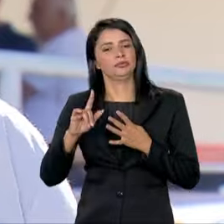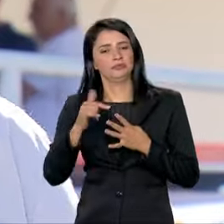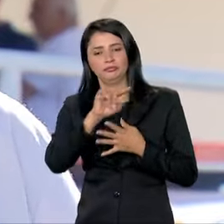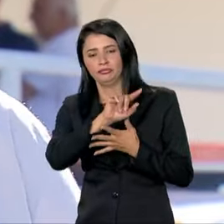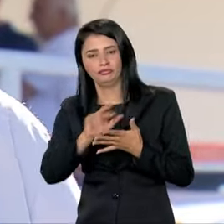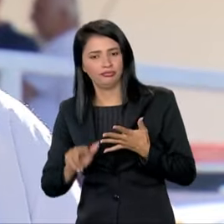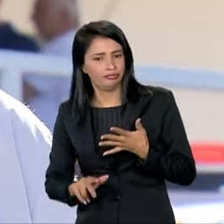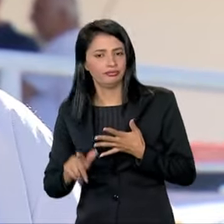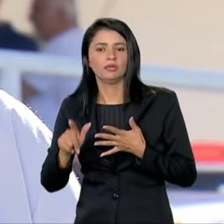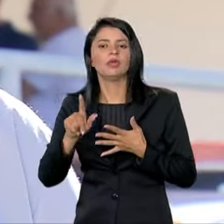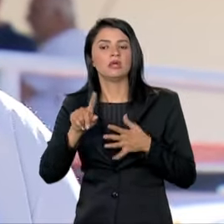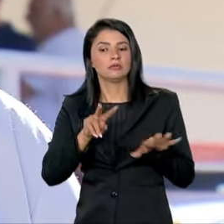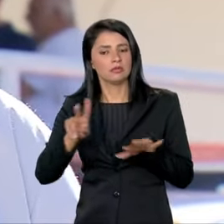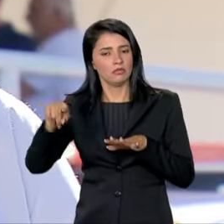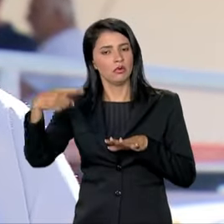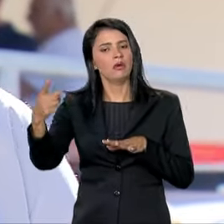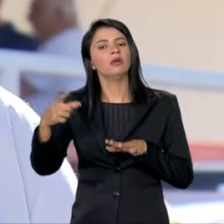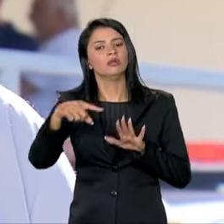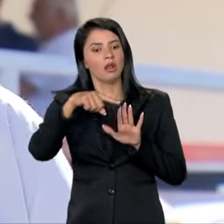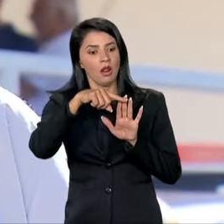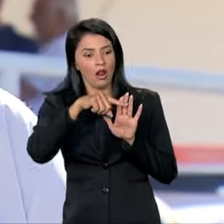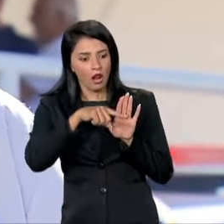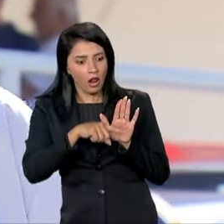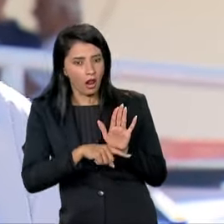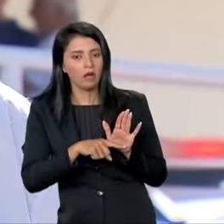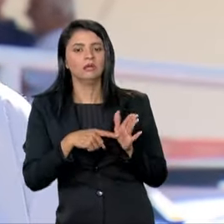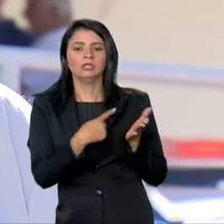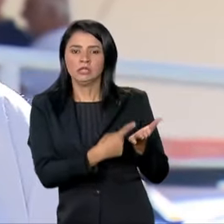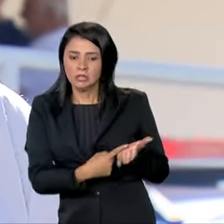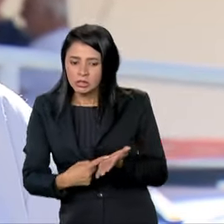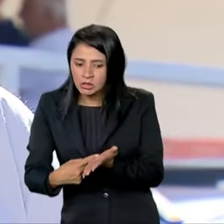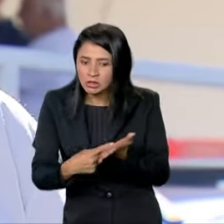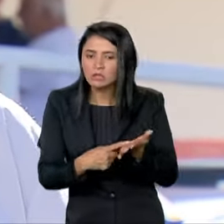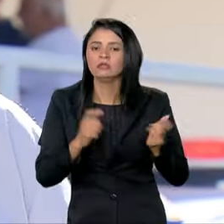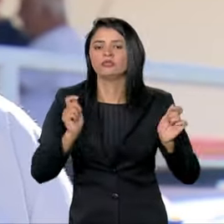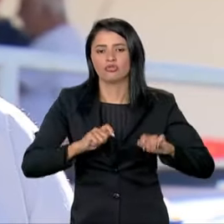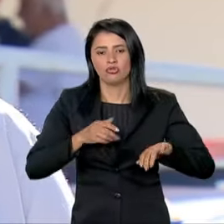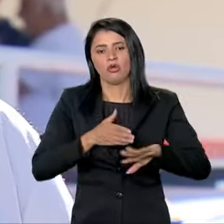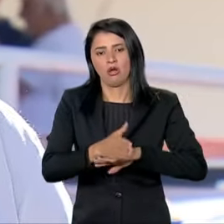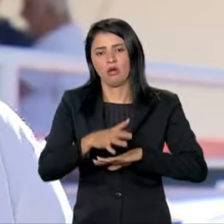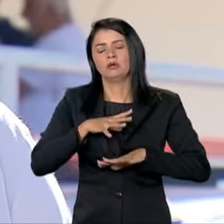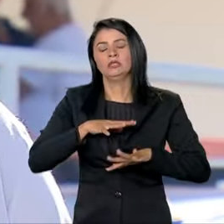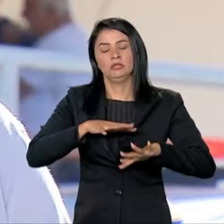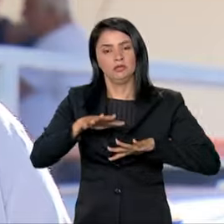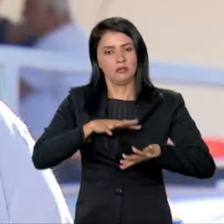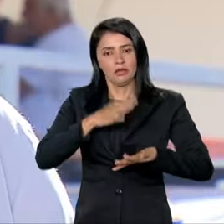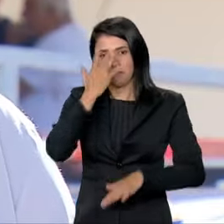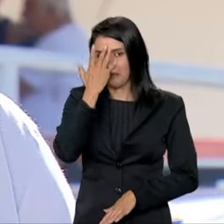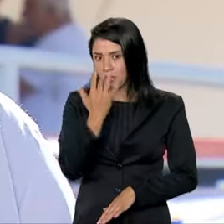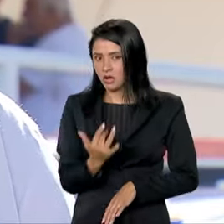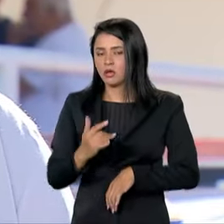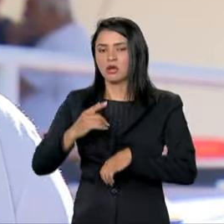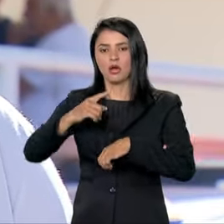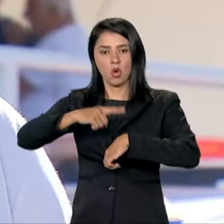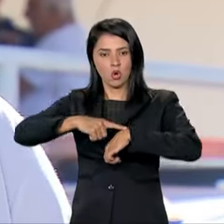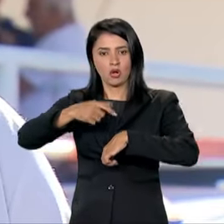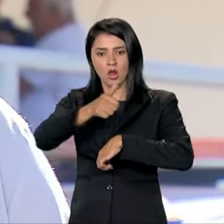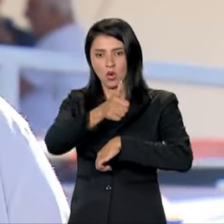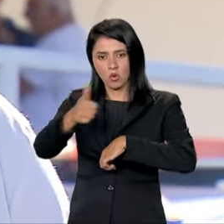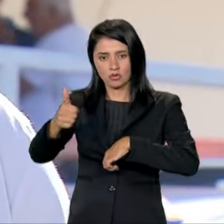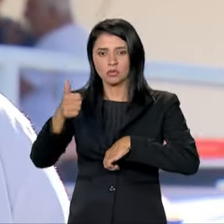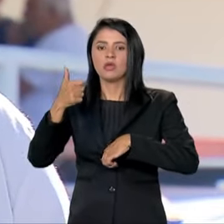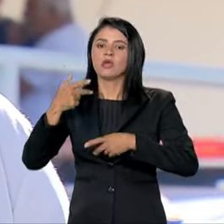E durante a próxima semana temos uma agenda bastante movimentada. Amanhã, às 11 horas, eu quero fazer uma